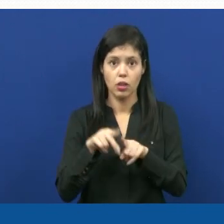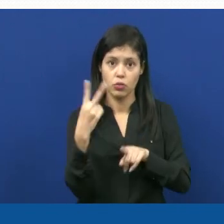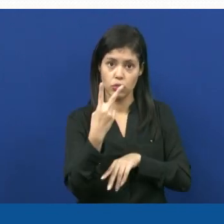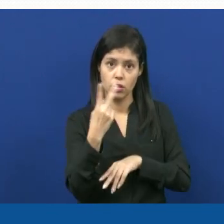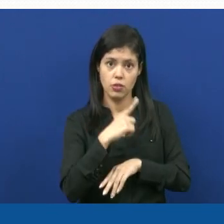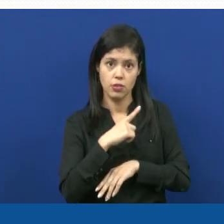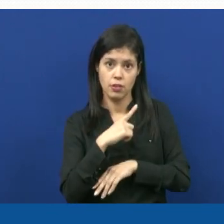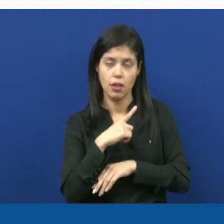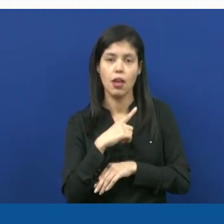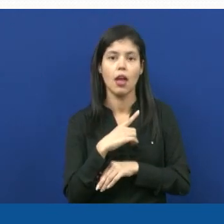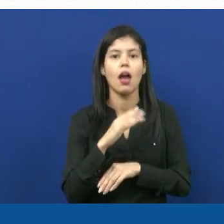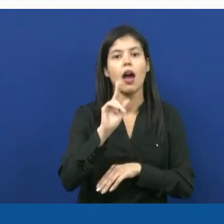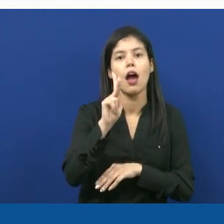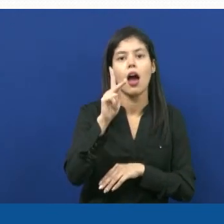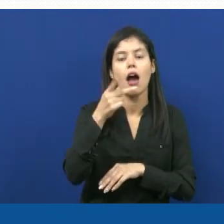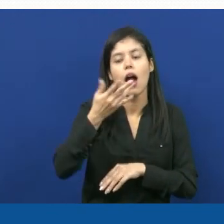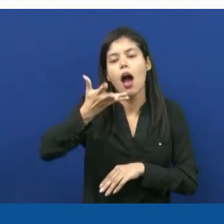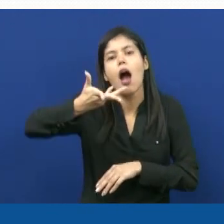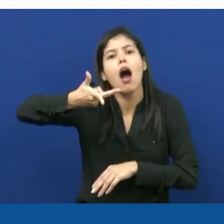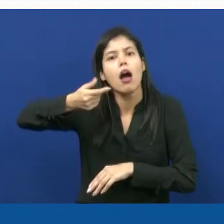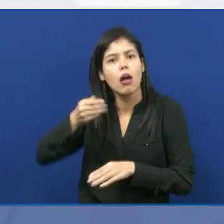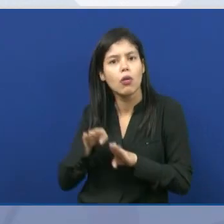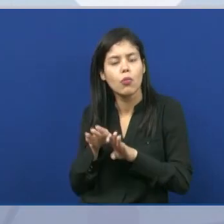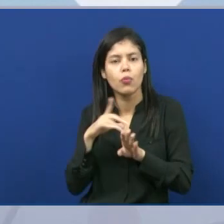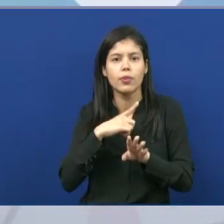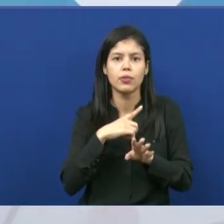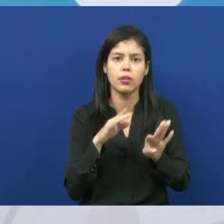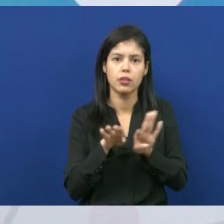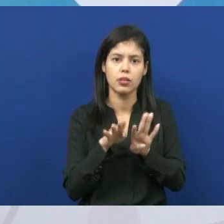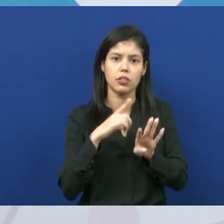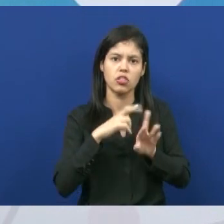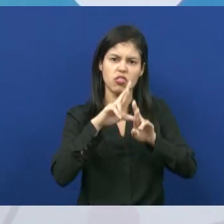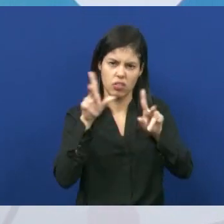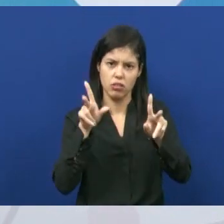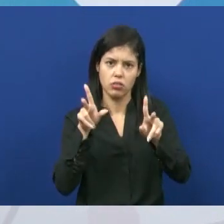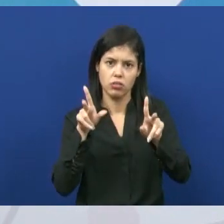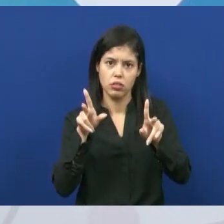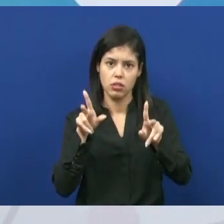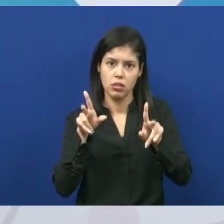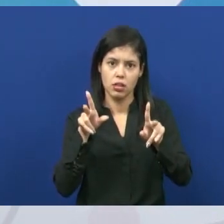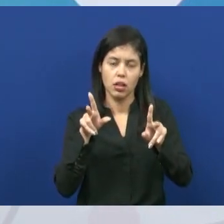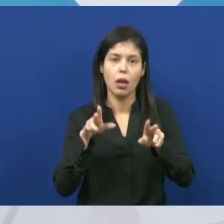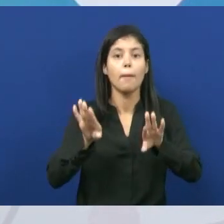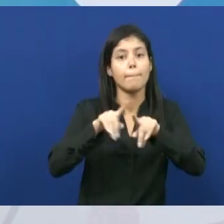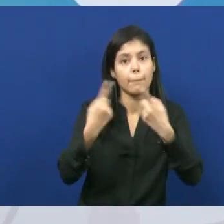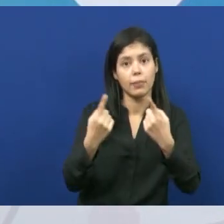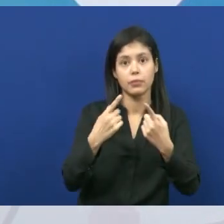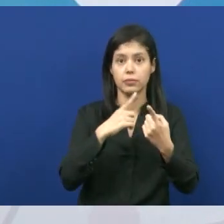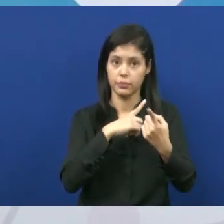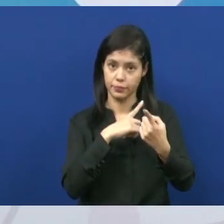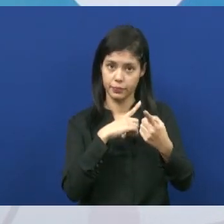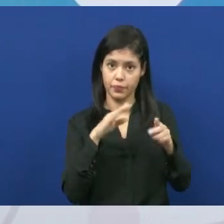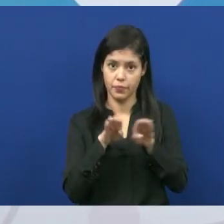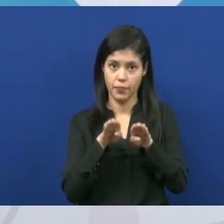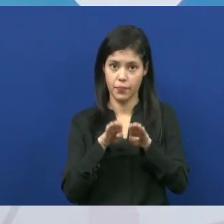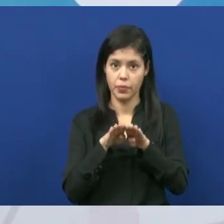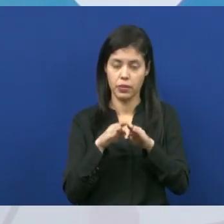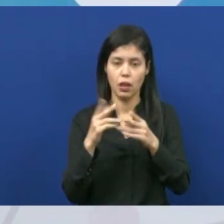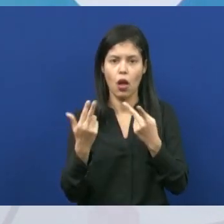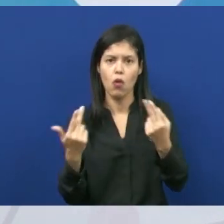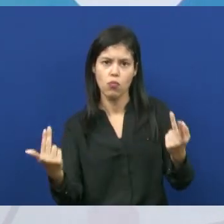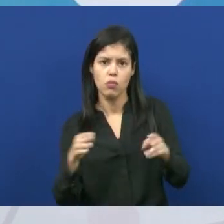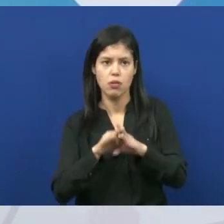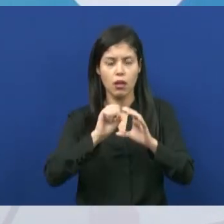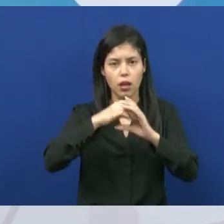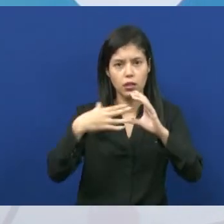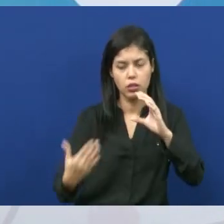são bem distintos, são encontrados também em regiões bem diferentes, mas apesar de tudo isso, eles têm algumas